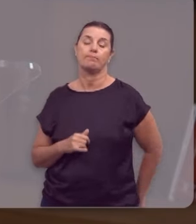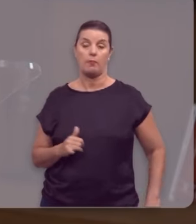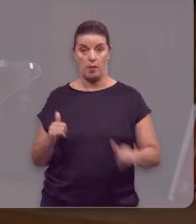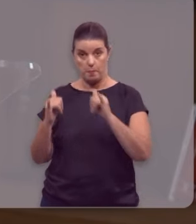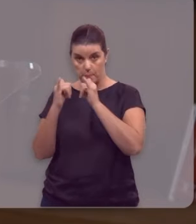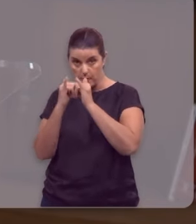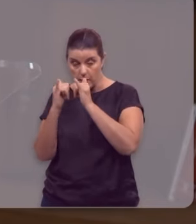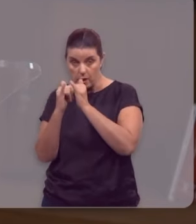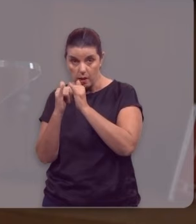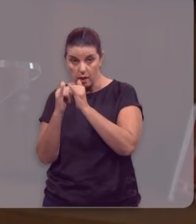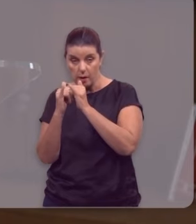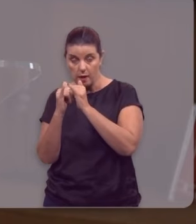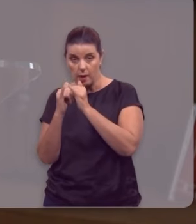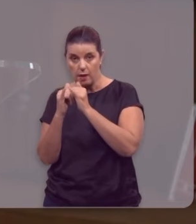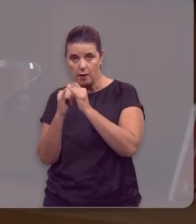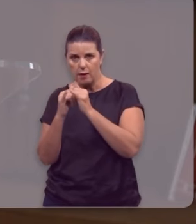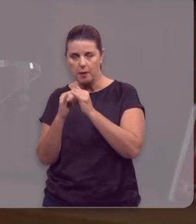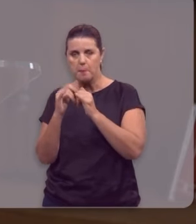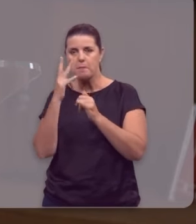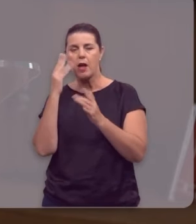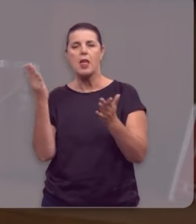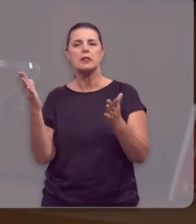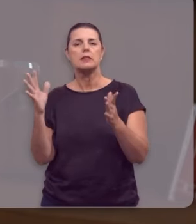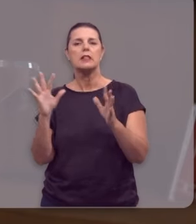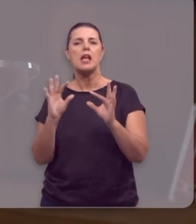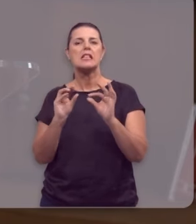Perdoar é zerar a conta.